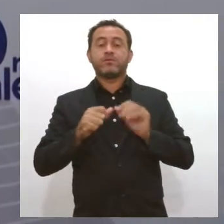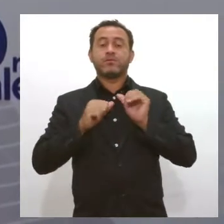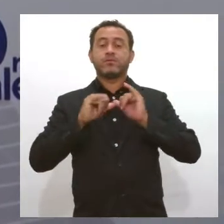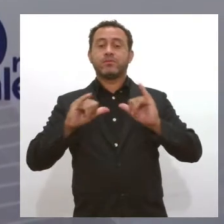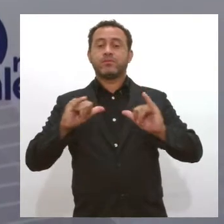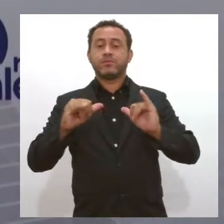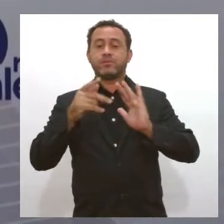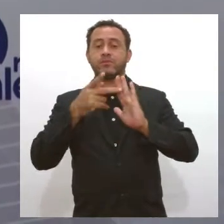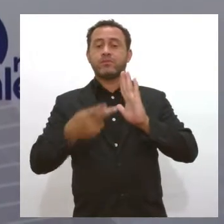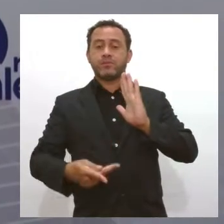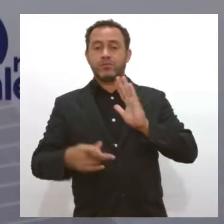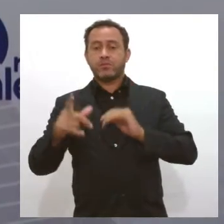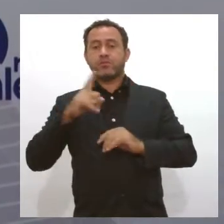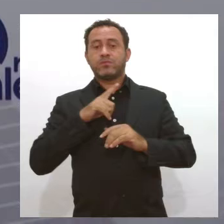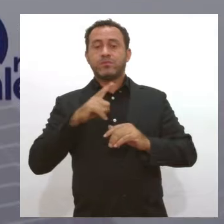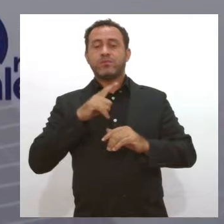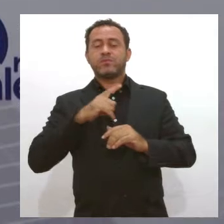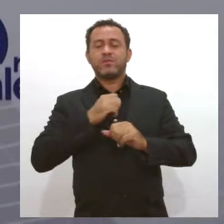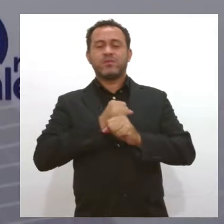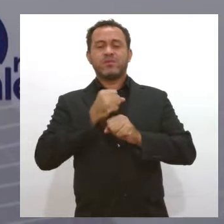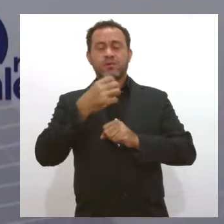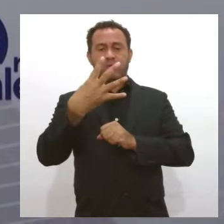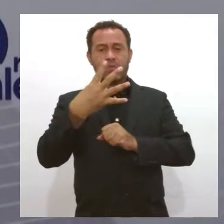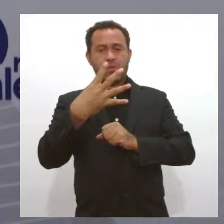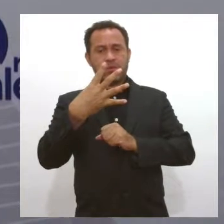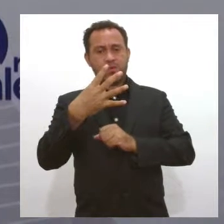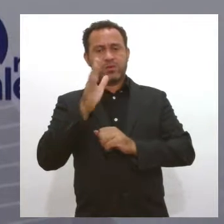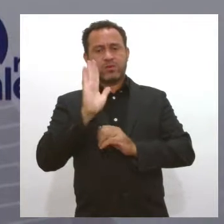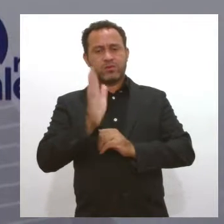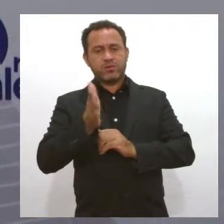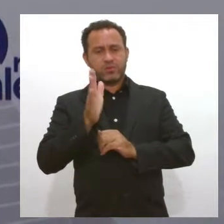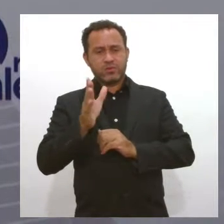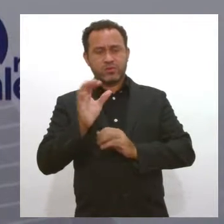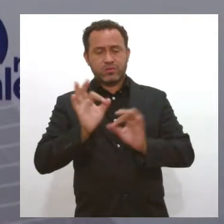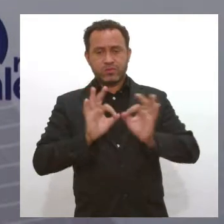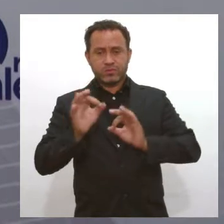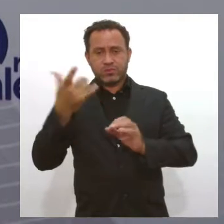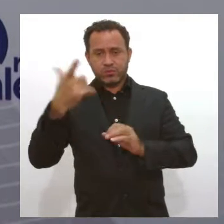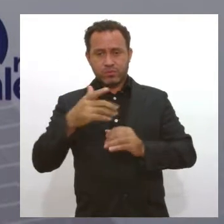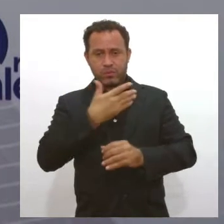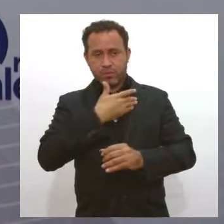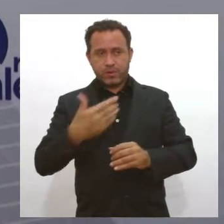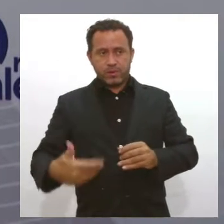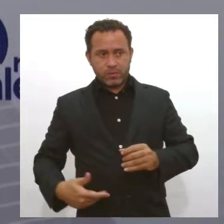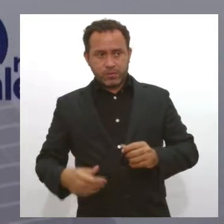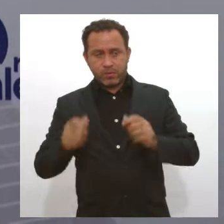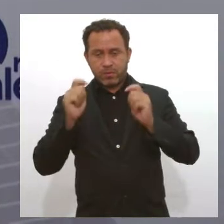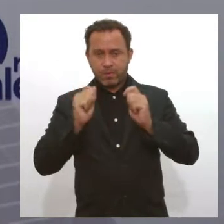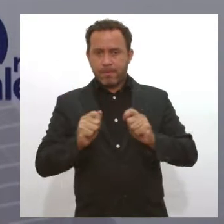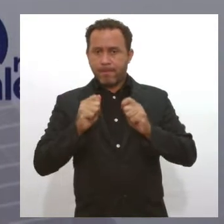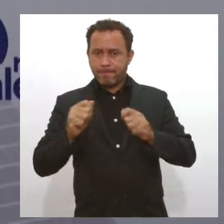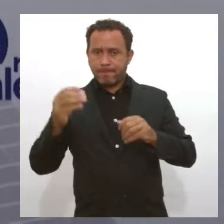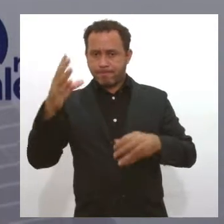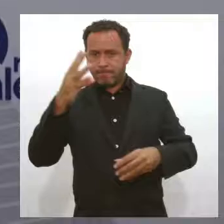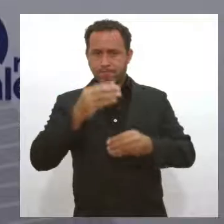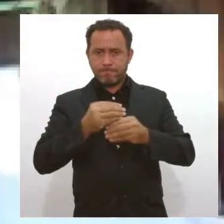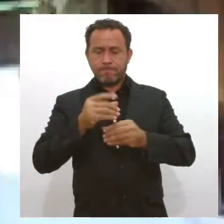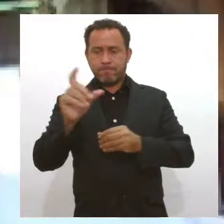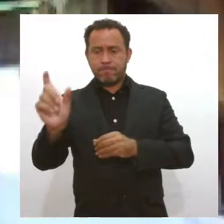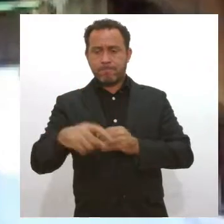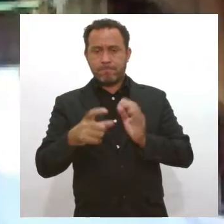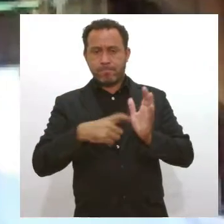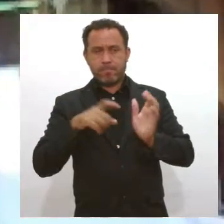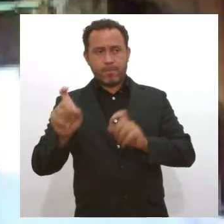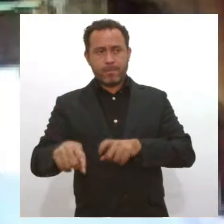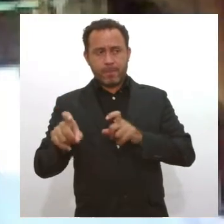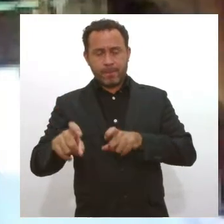projetos que travamos aqui ao longo dos quatro anos. E hoje, reivindicamos mais uma vez para que o governo do Estado possa implementar esse cartão do produtor rural.